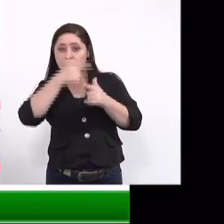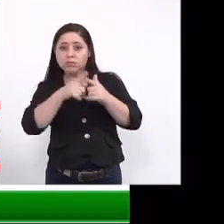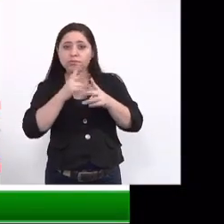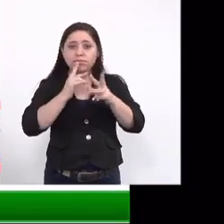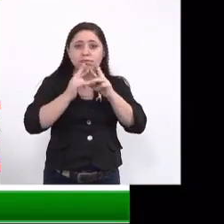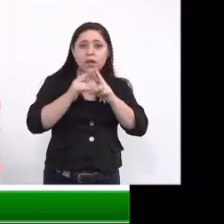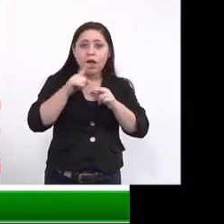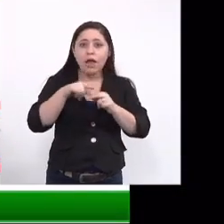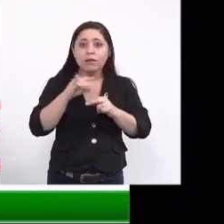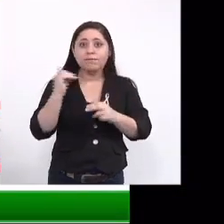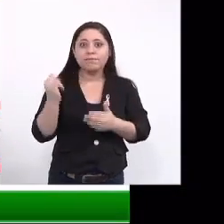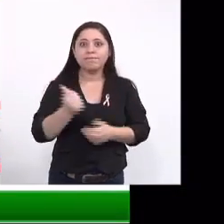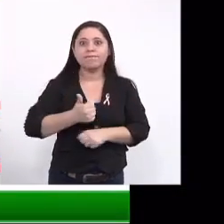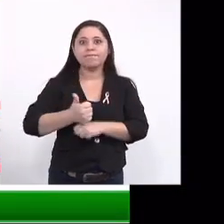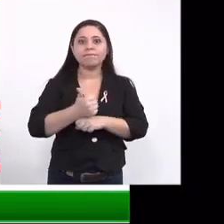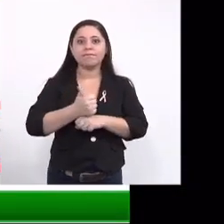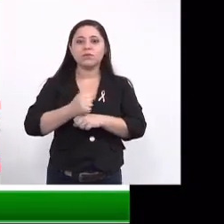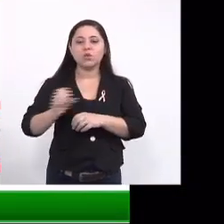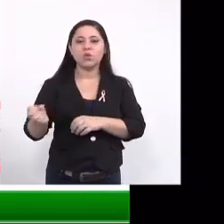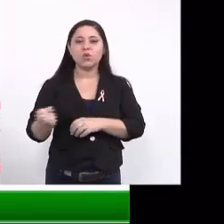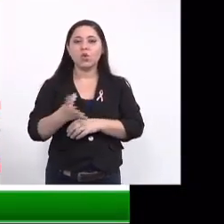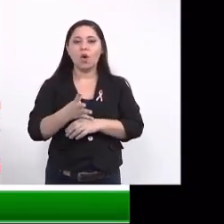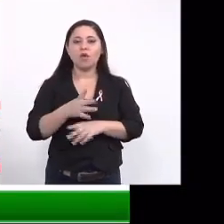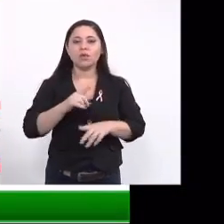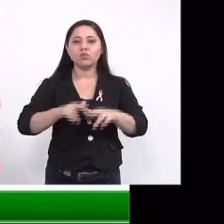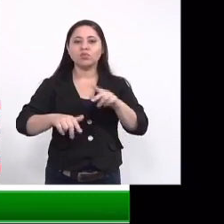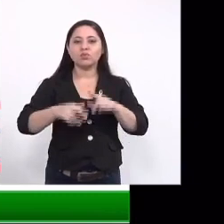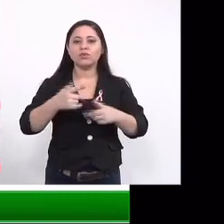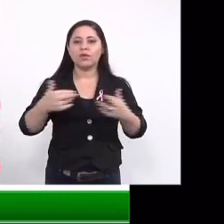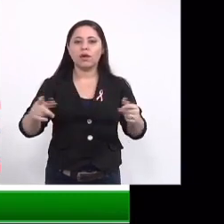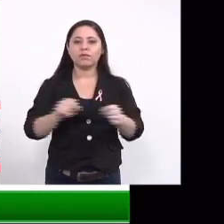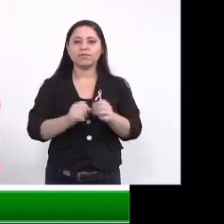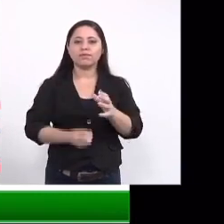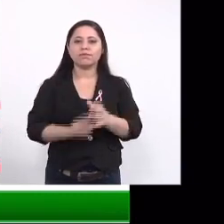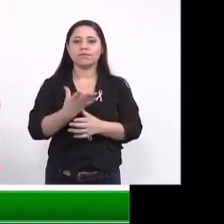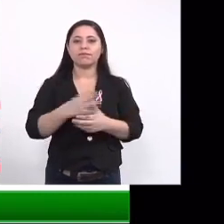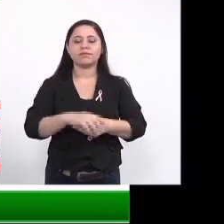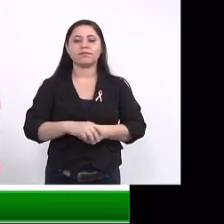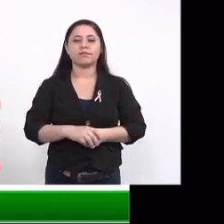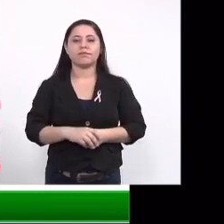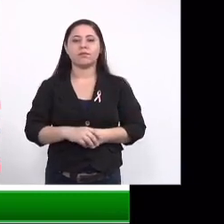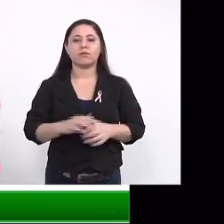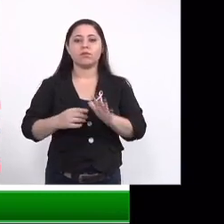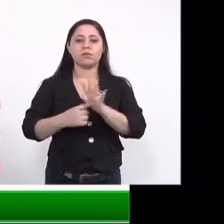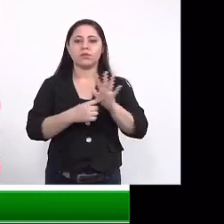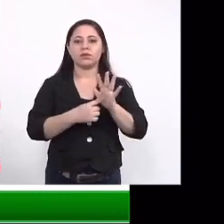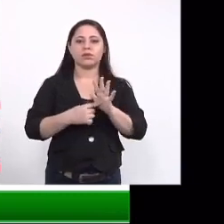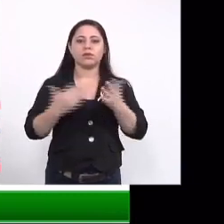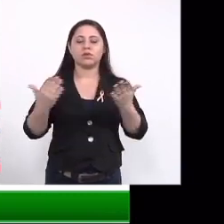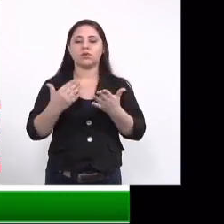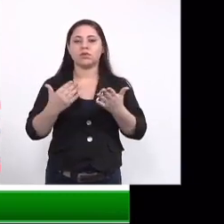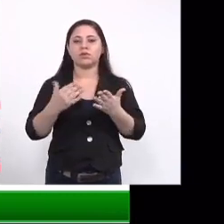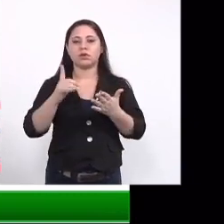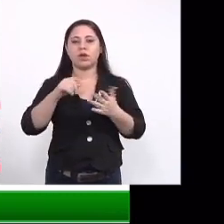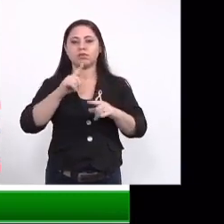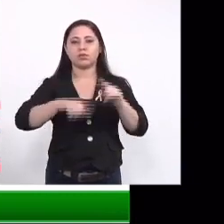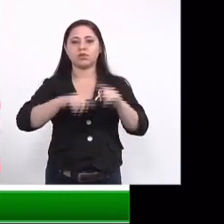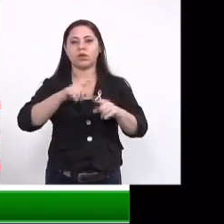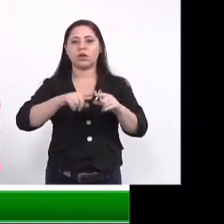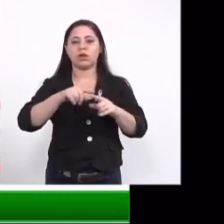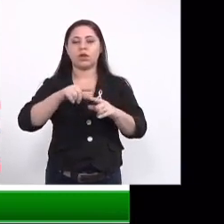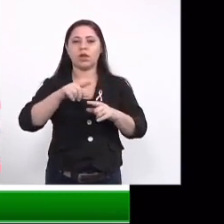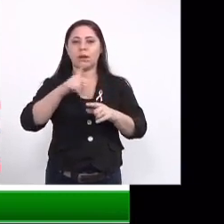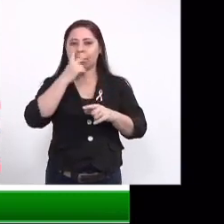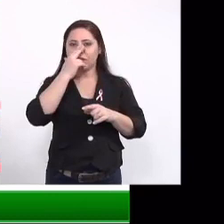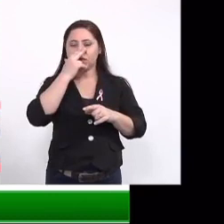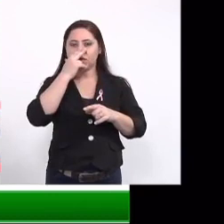a esse novo produto que nós estamos tentando viabilizar então o que eu venho apresentar hoje são produtos à base do líquido da